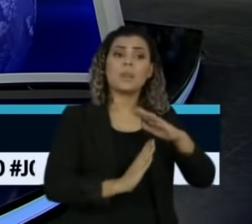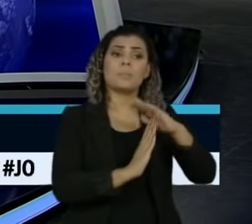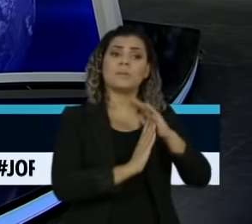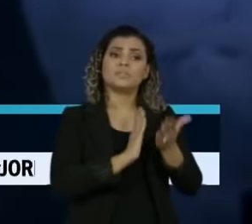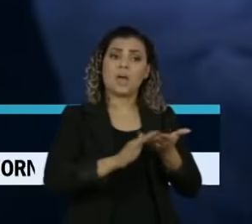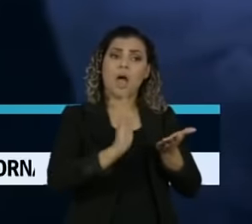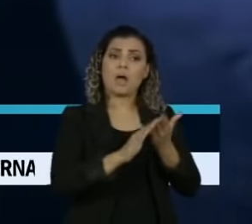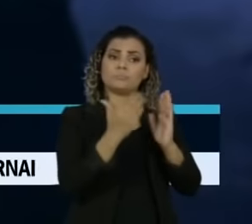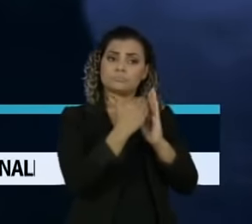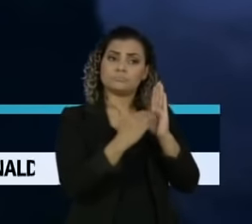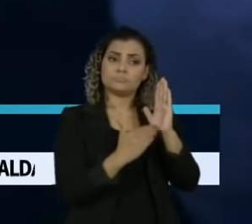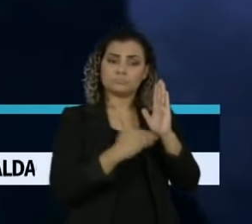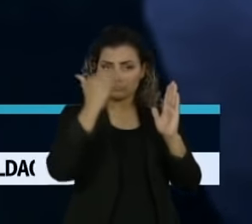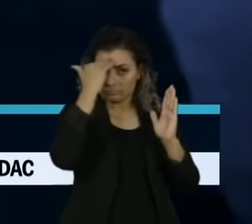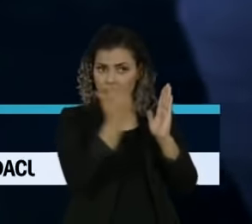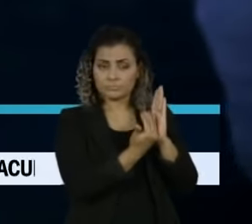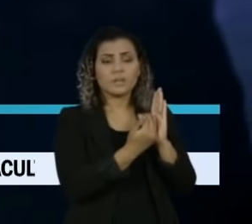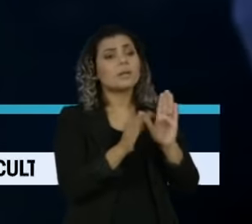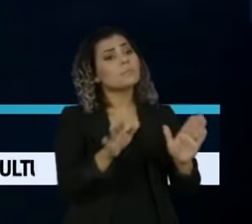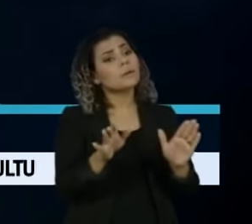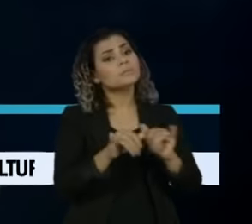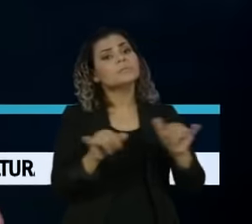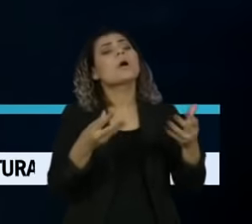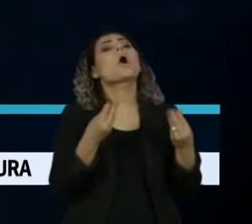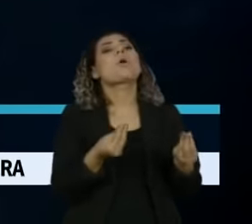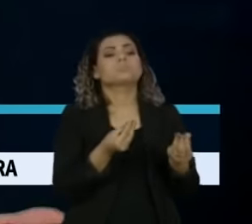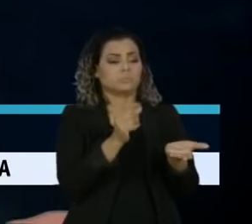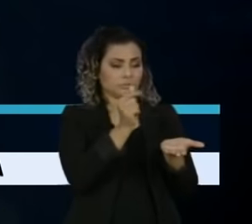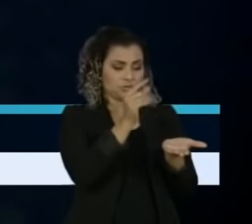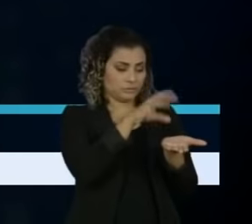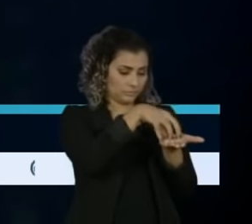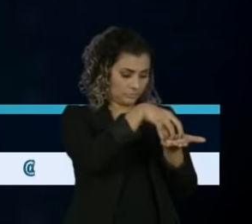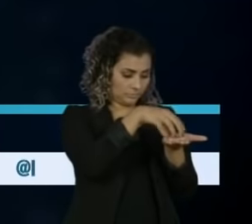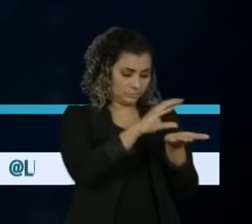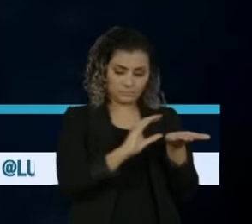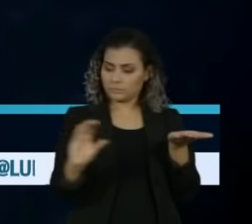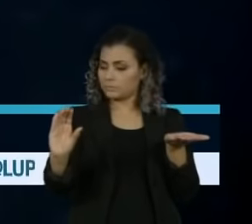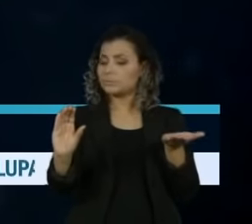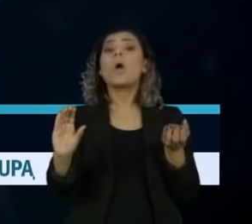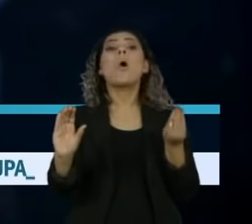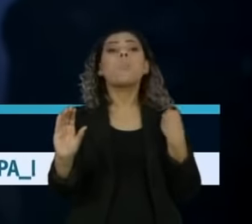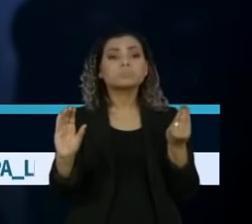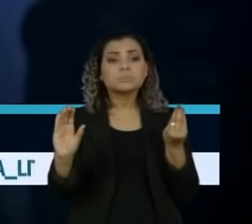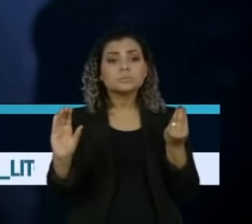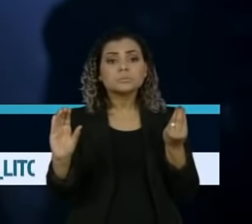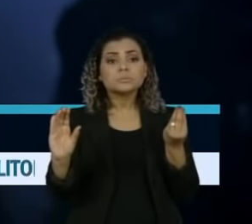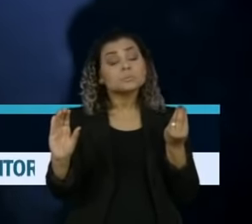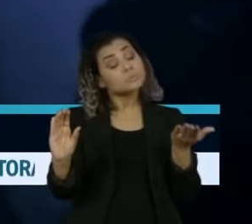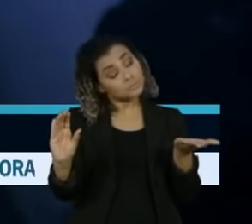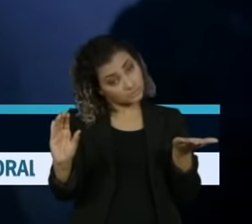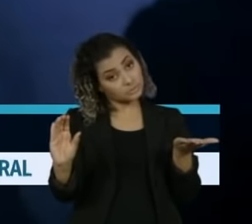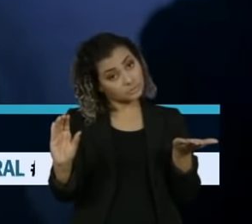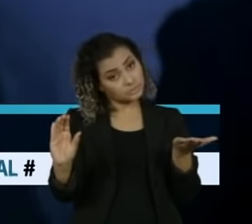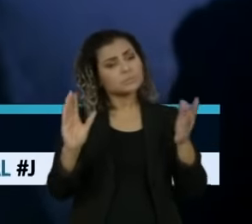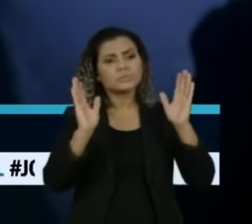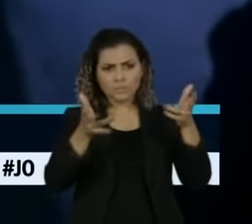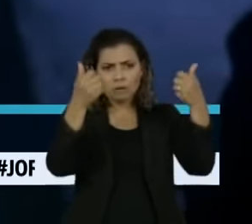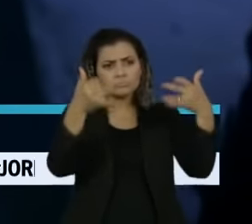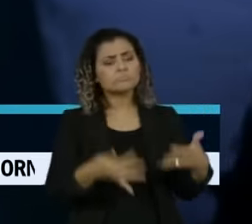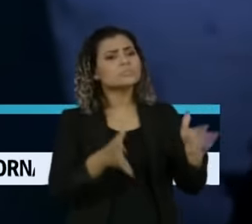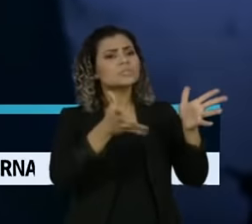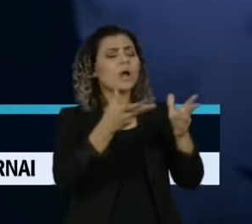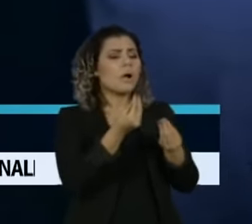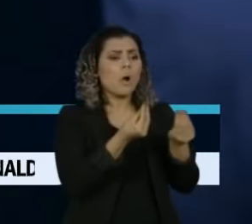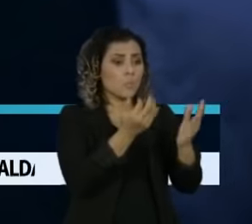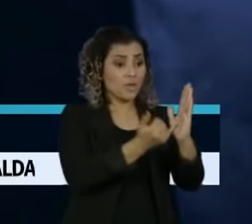de gastos. Só faltou o principal, dizer como é que vai ser financiado. Hoje, cogitou-se ali a questão de tirar do